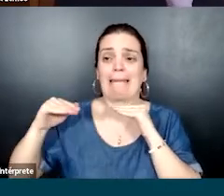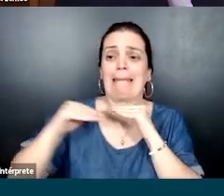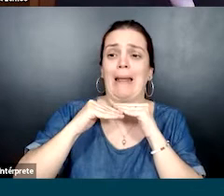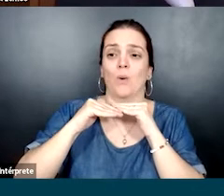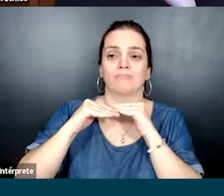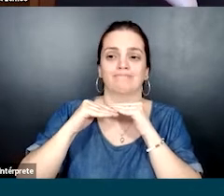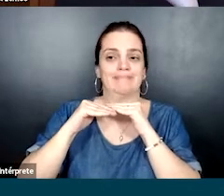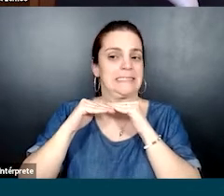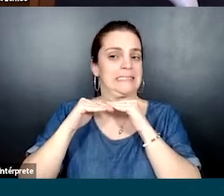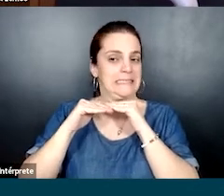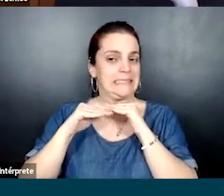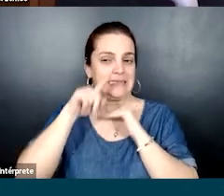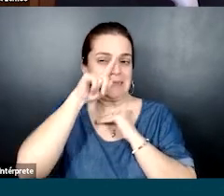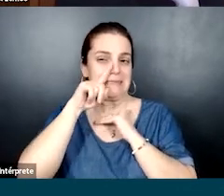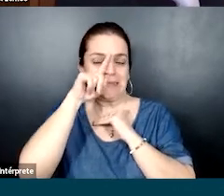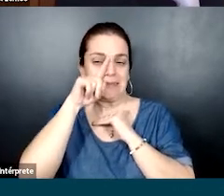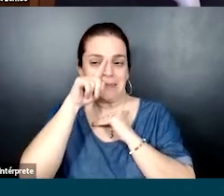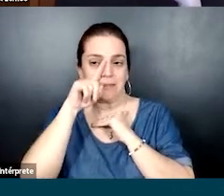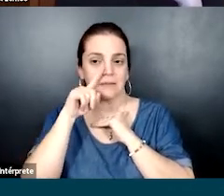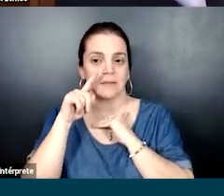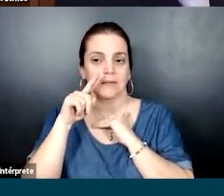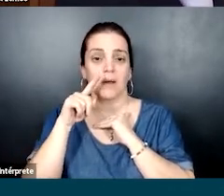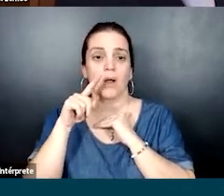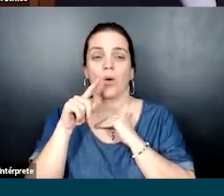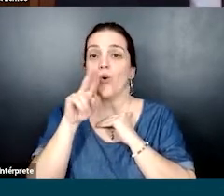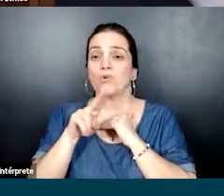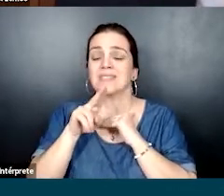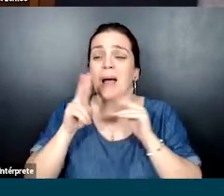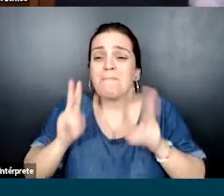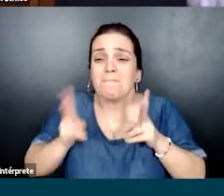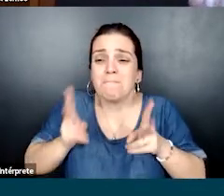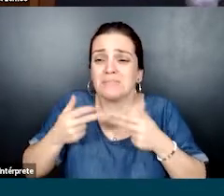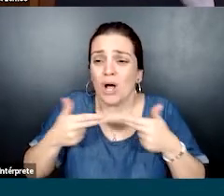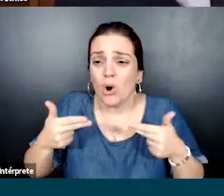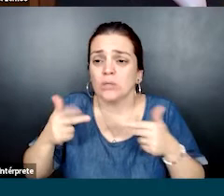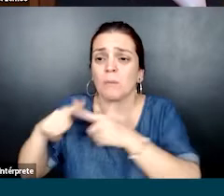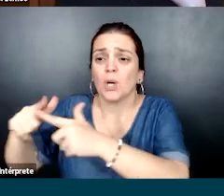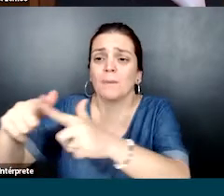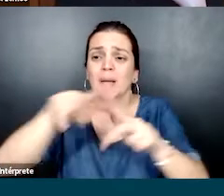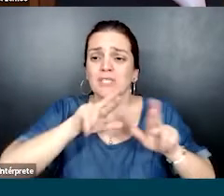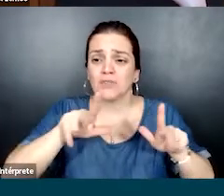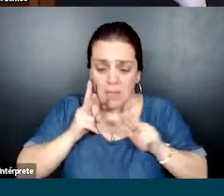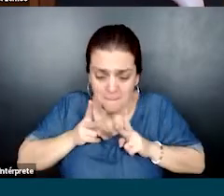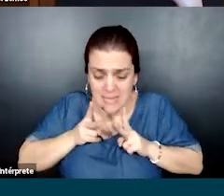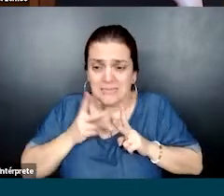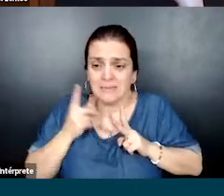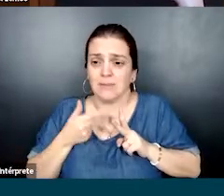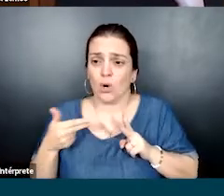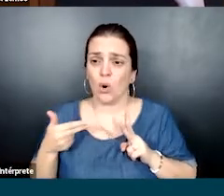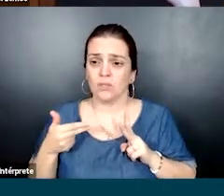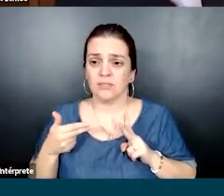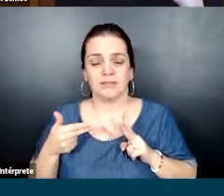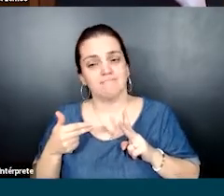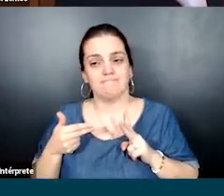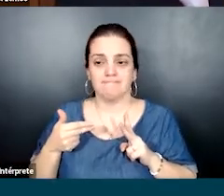às vezes a gente cai, né? Uma grande cilada, né? Quando a gente tenta usar as mesmas coisas para resolver problemas diferentes, por exemplo, né? E quando as coisas não